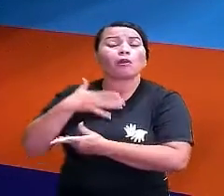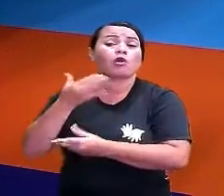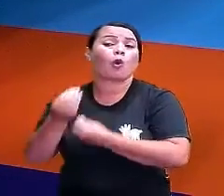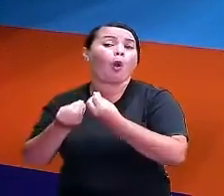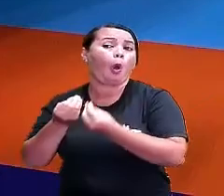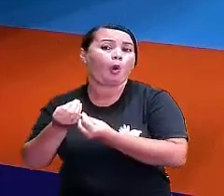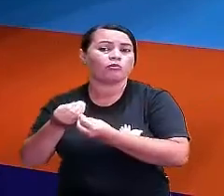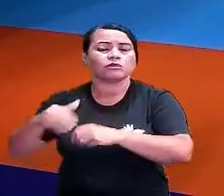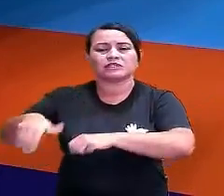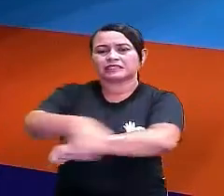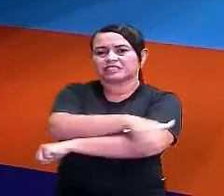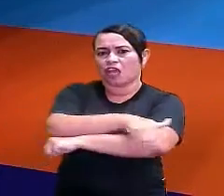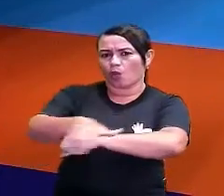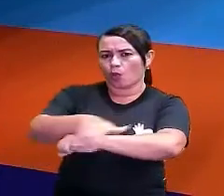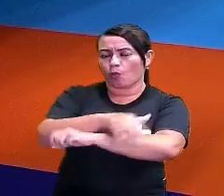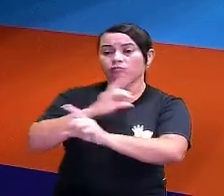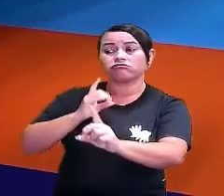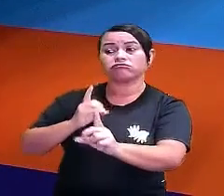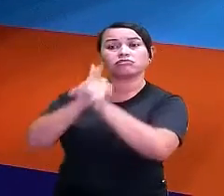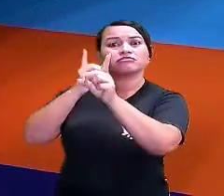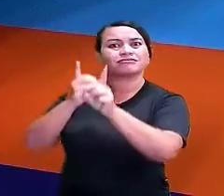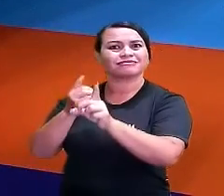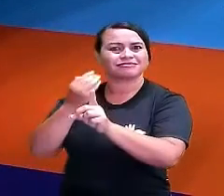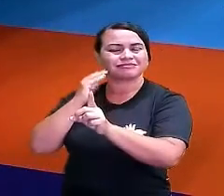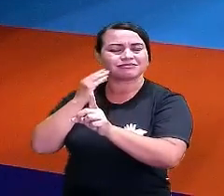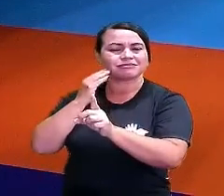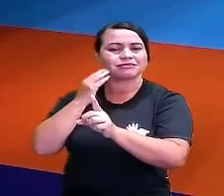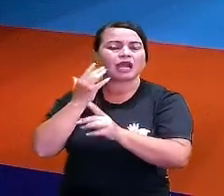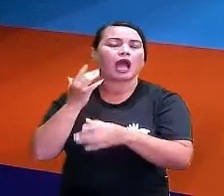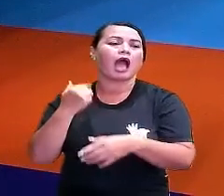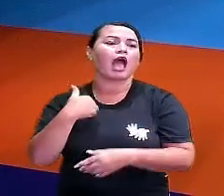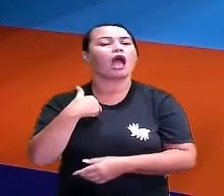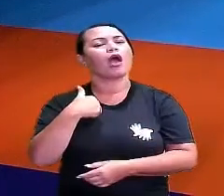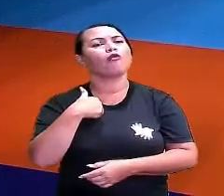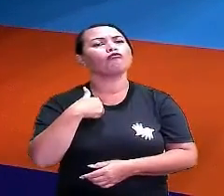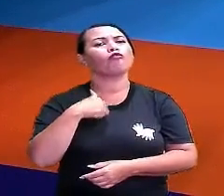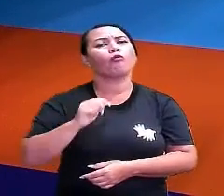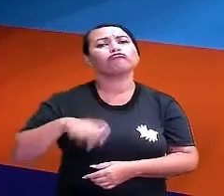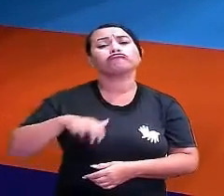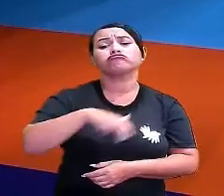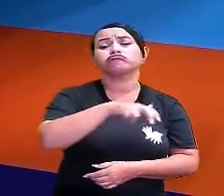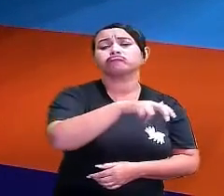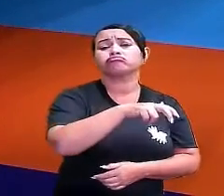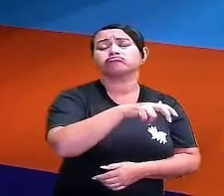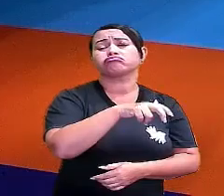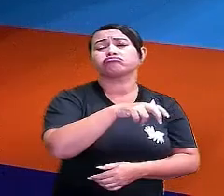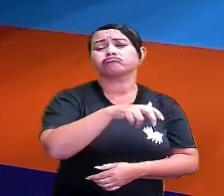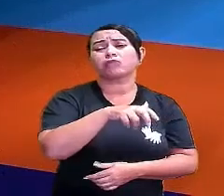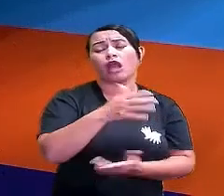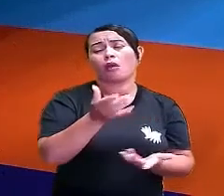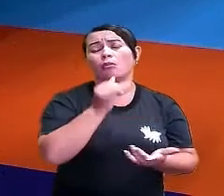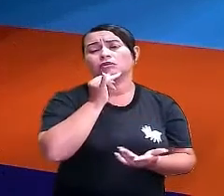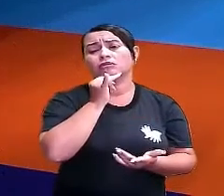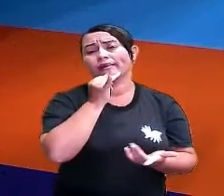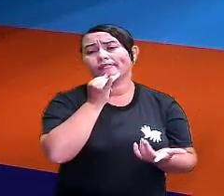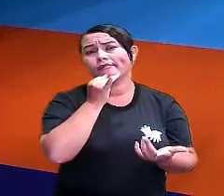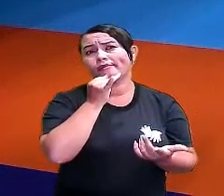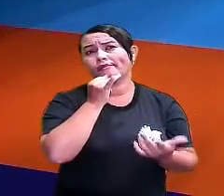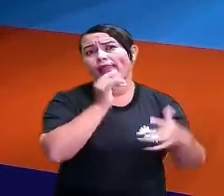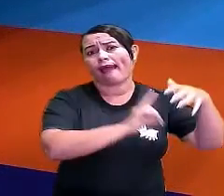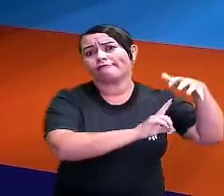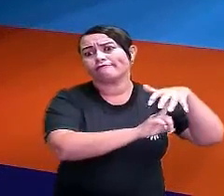rua. Ah, por acaso eu vou ao comércio. Então, são expressões que a gente escuta, né?